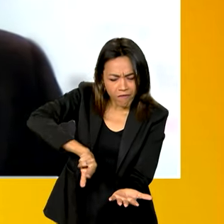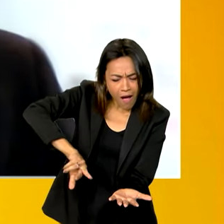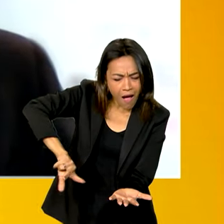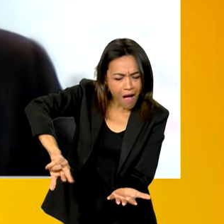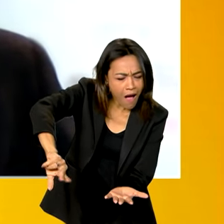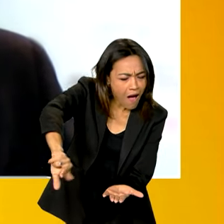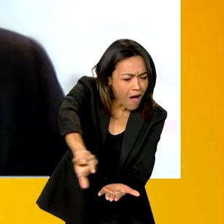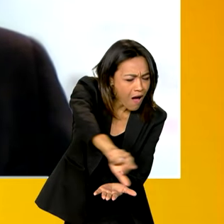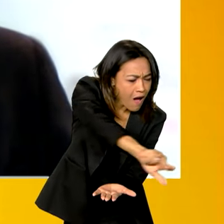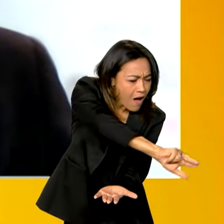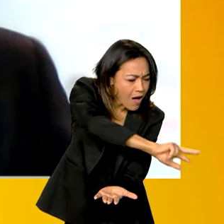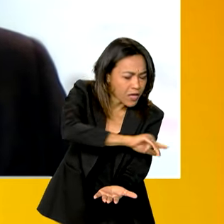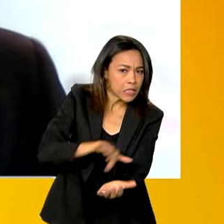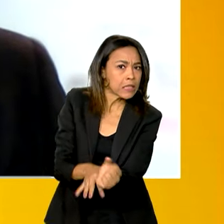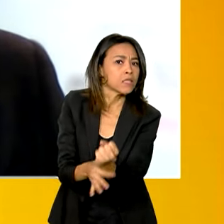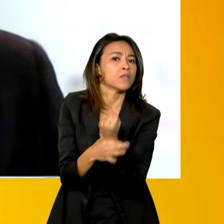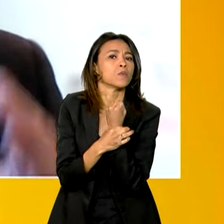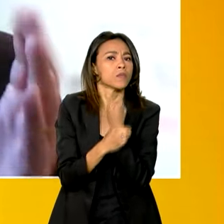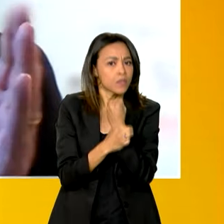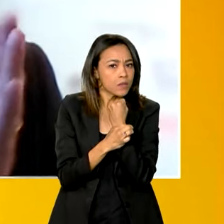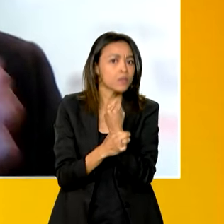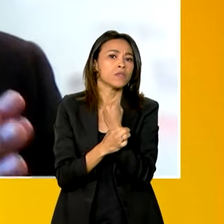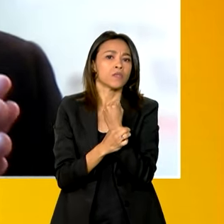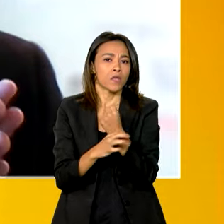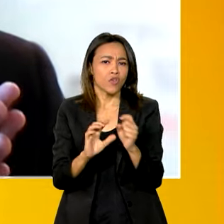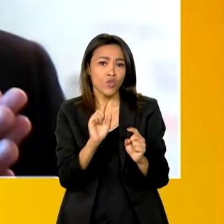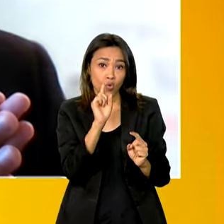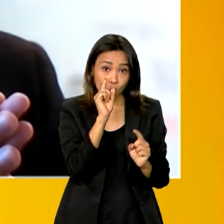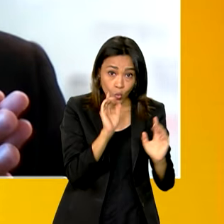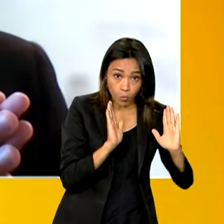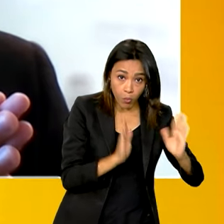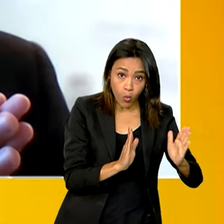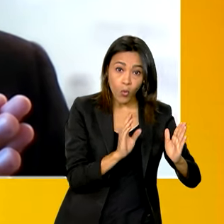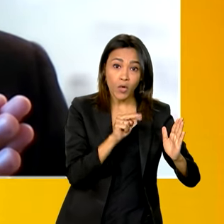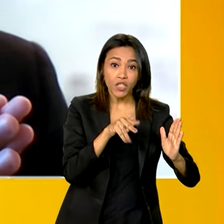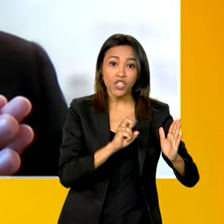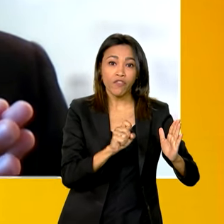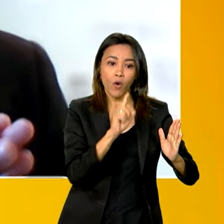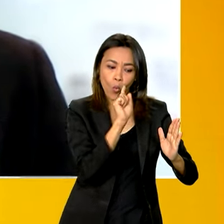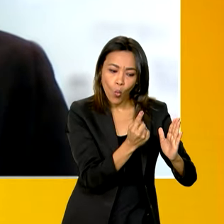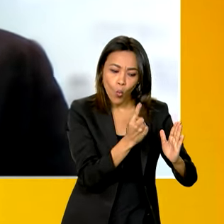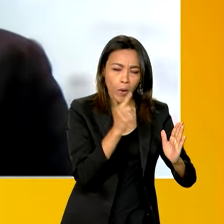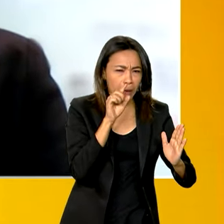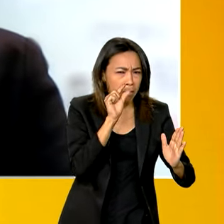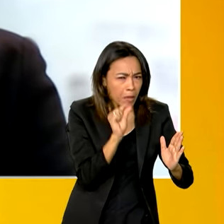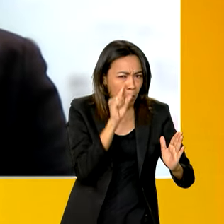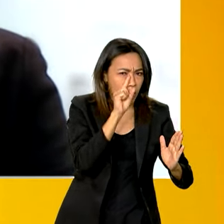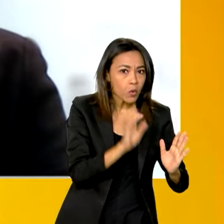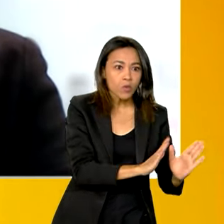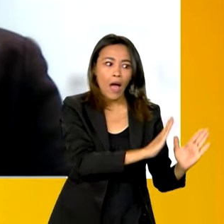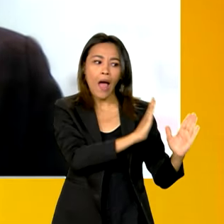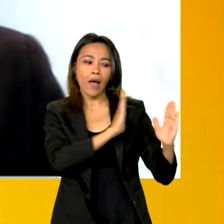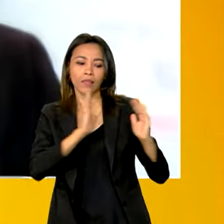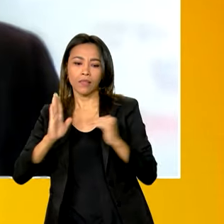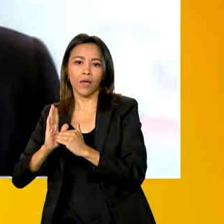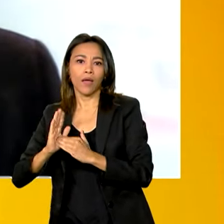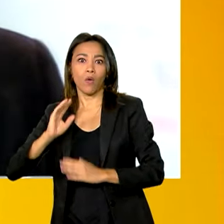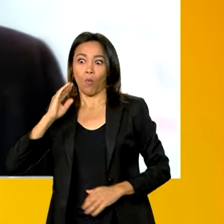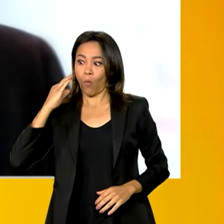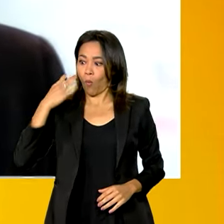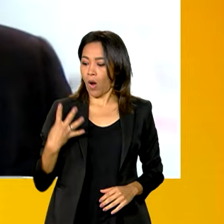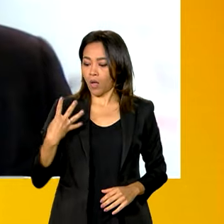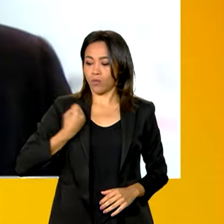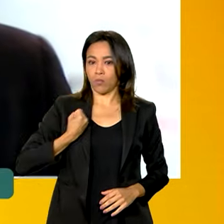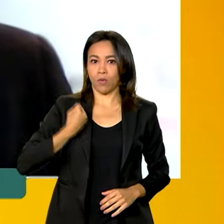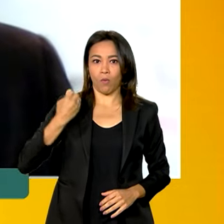diferentes níveis de biossegurança, que vão, por exemplo, do nível 1, que seria o menos perigoso, até o nível 4, que exige as